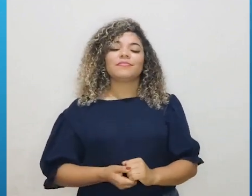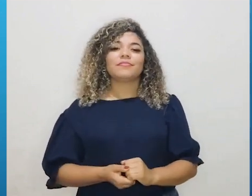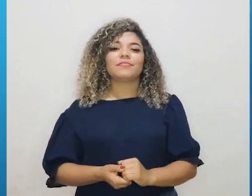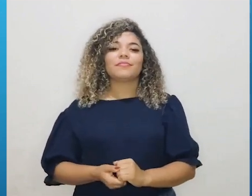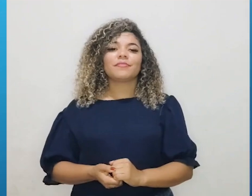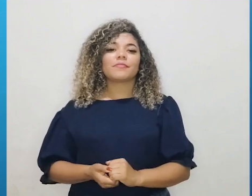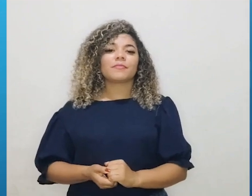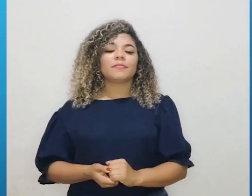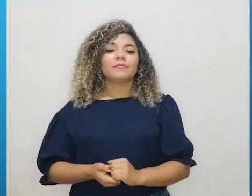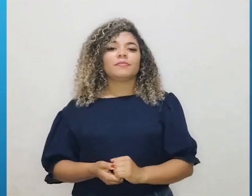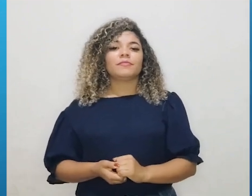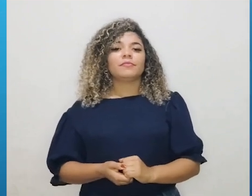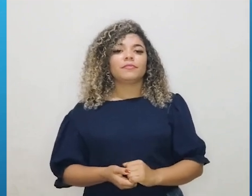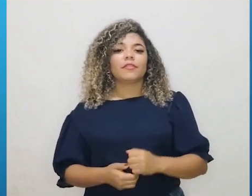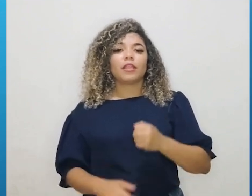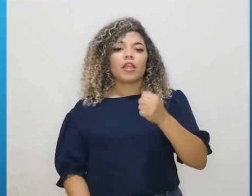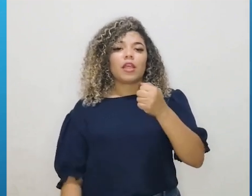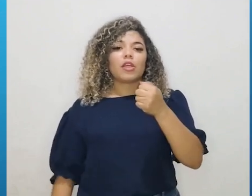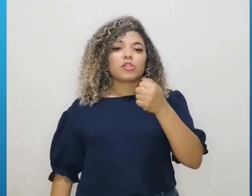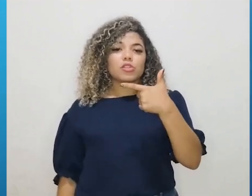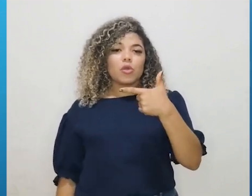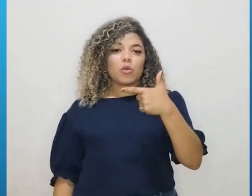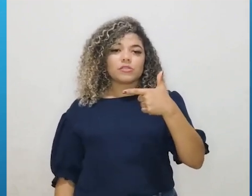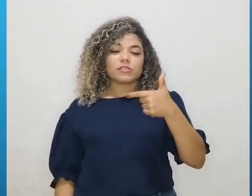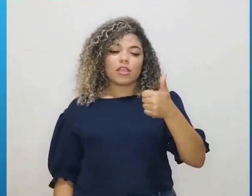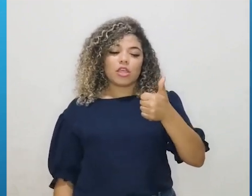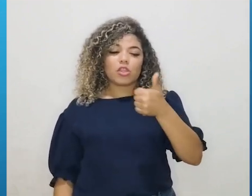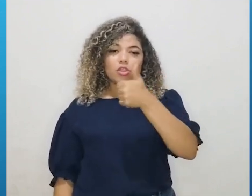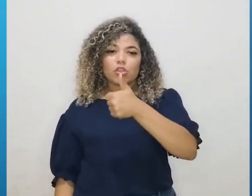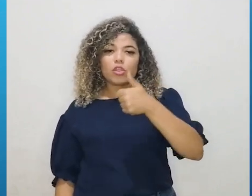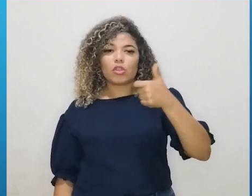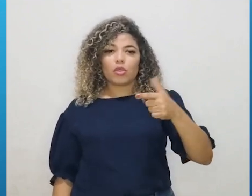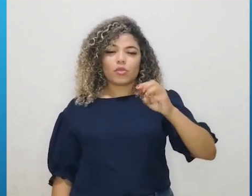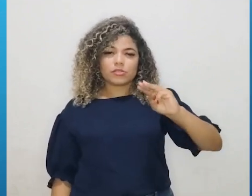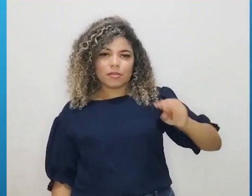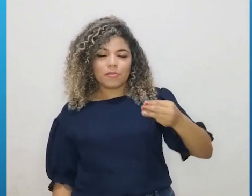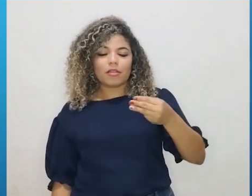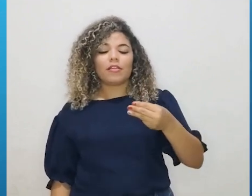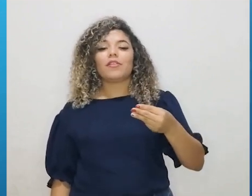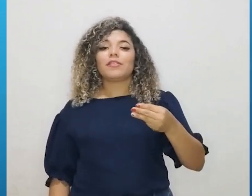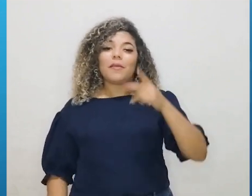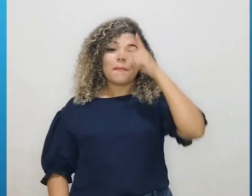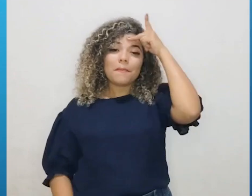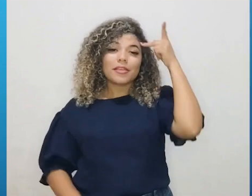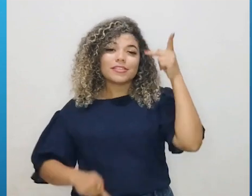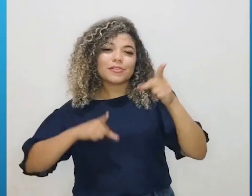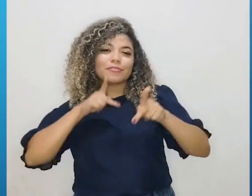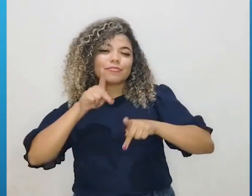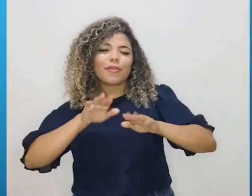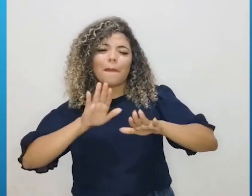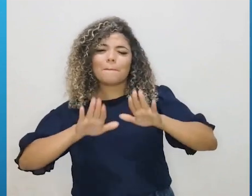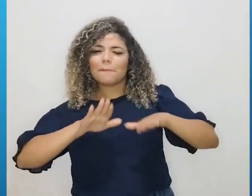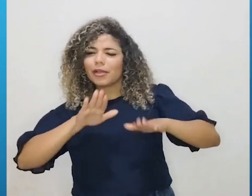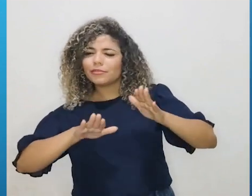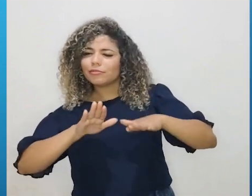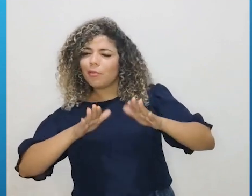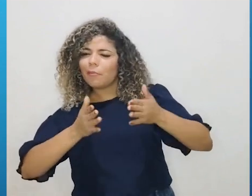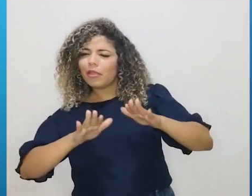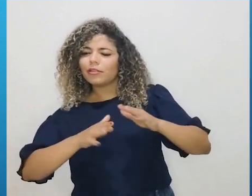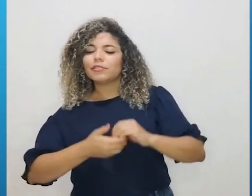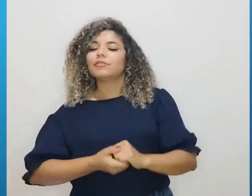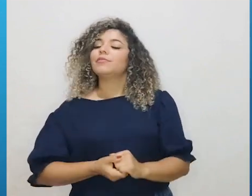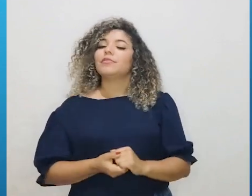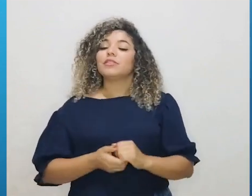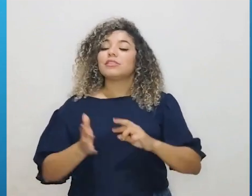12.306.713 habitantes, que representa